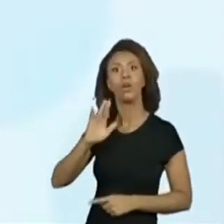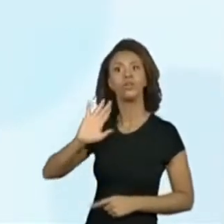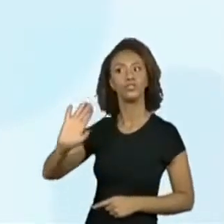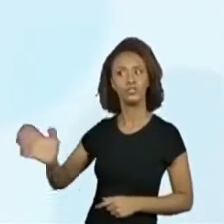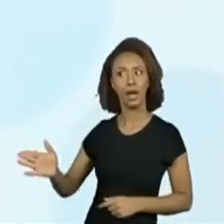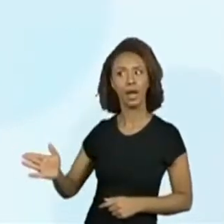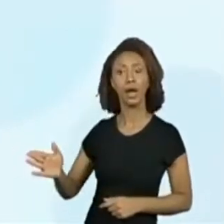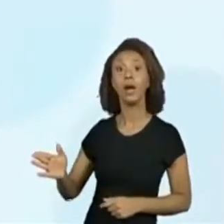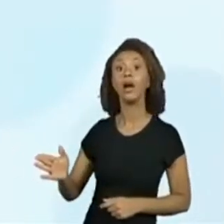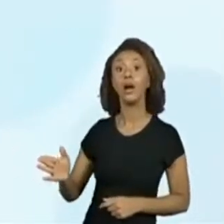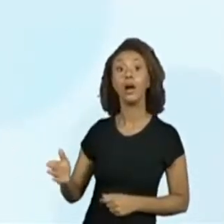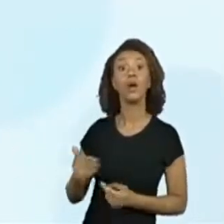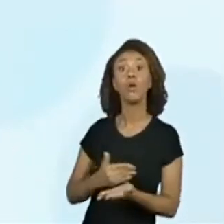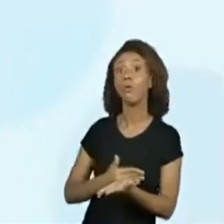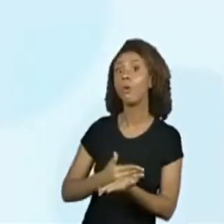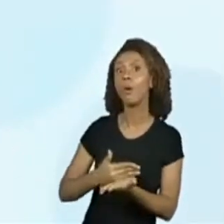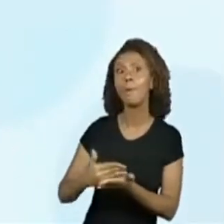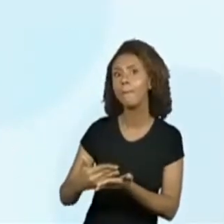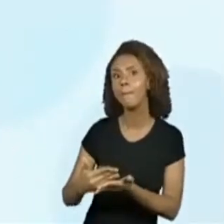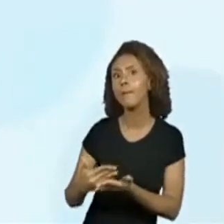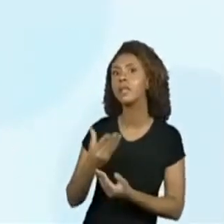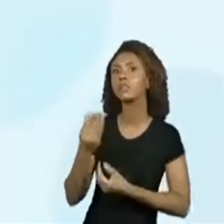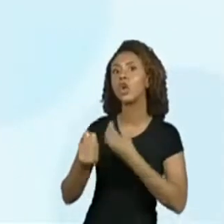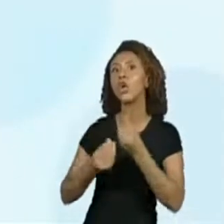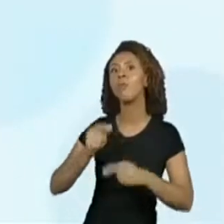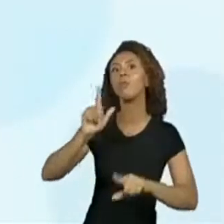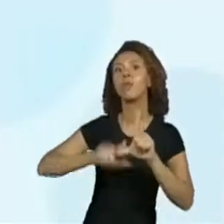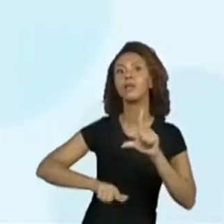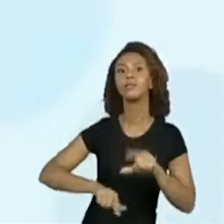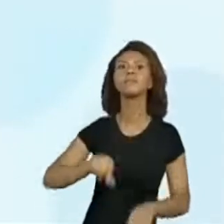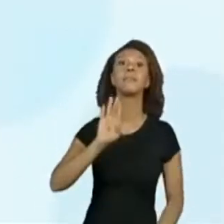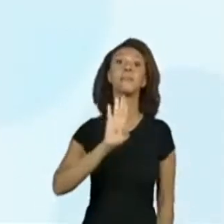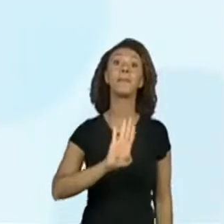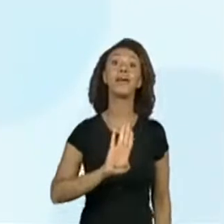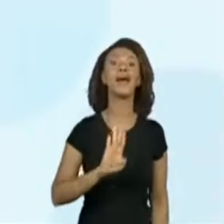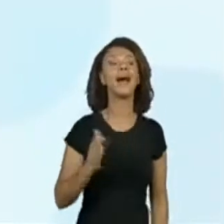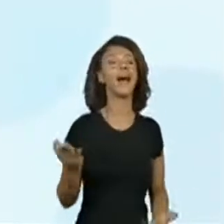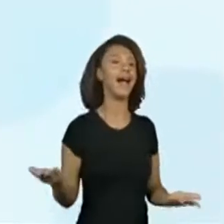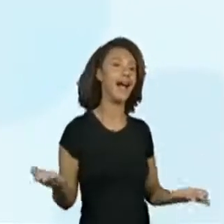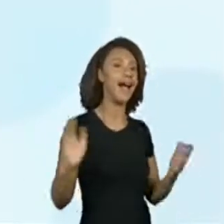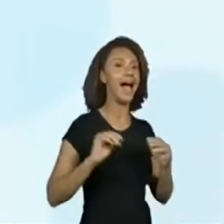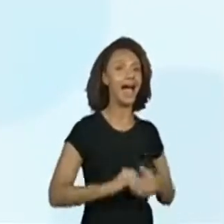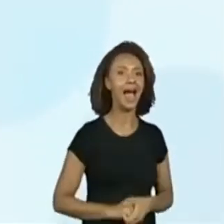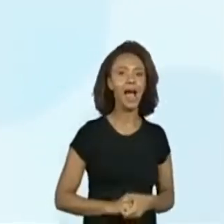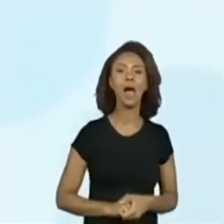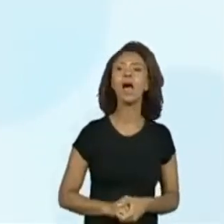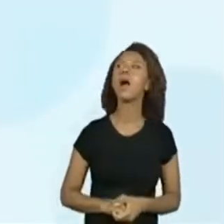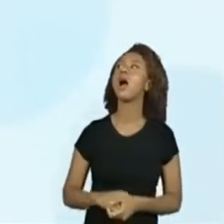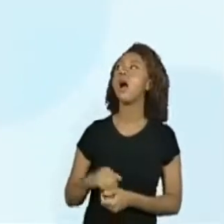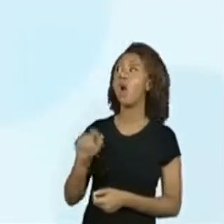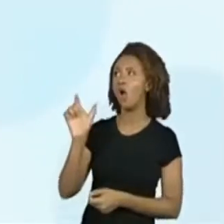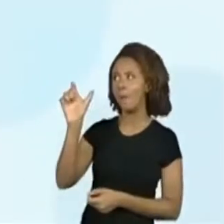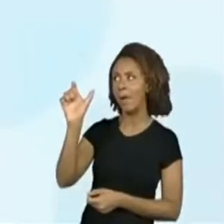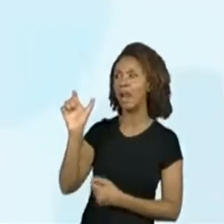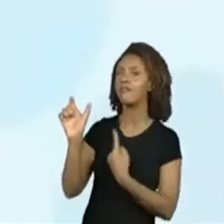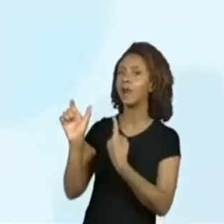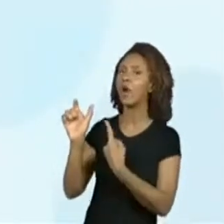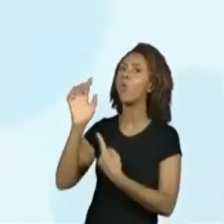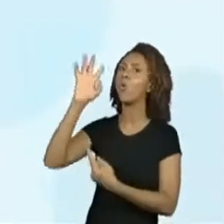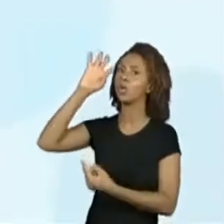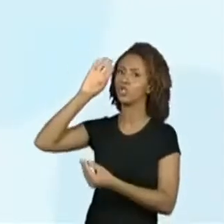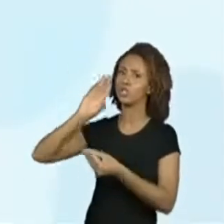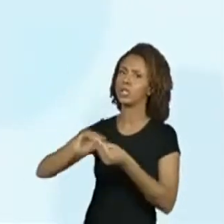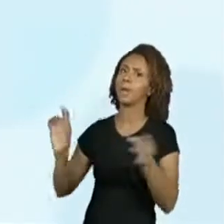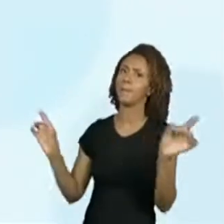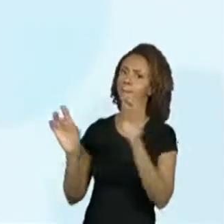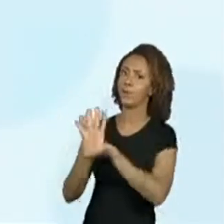Vivi, que começa... Com B. Com B. Eu vou olhar. Uma com B, a gente já ligou. É,